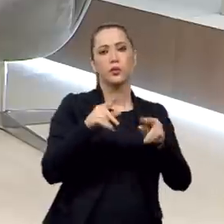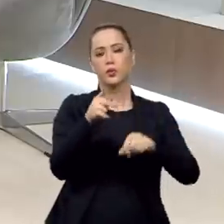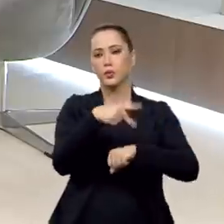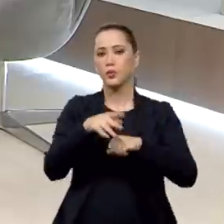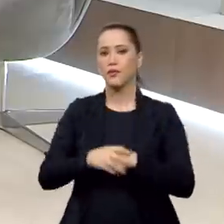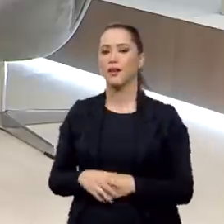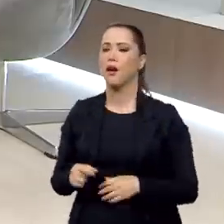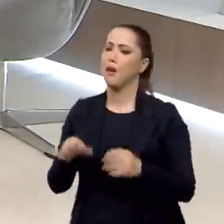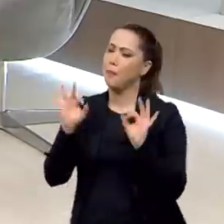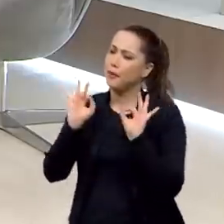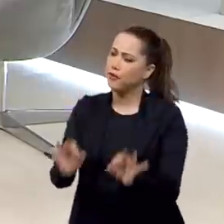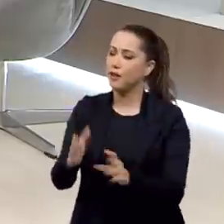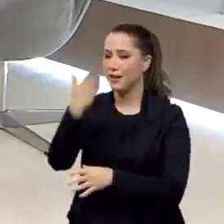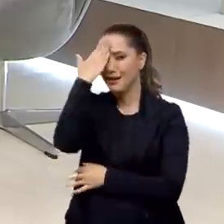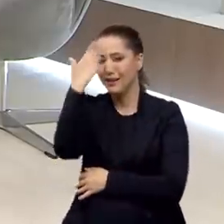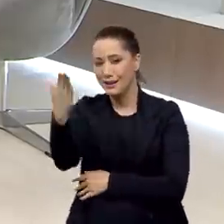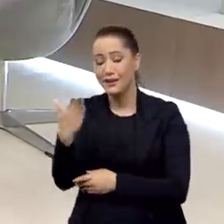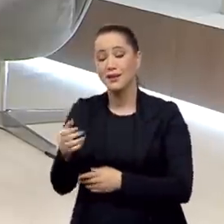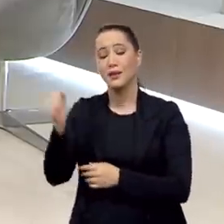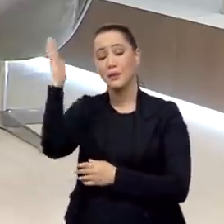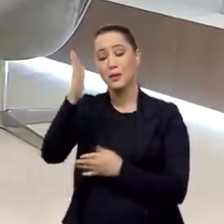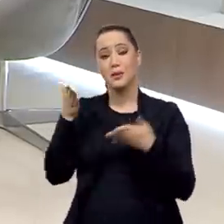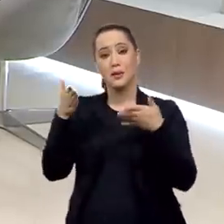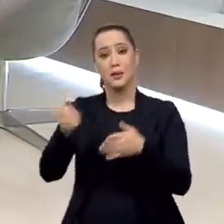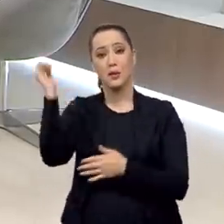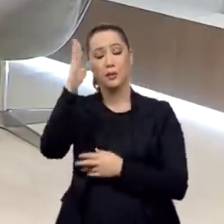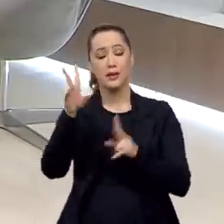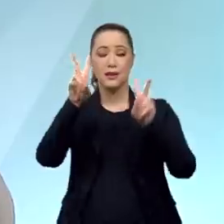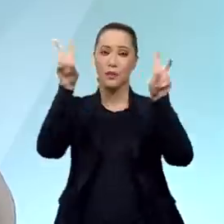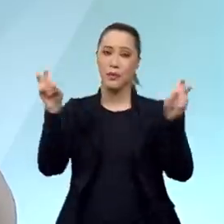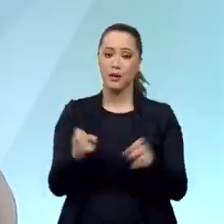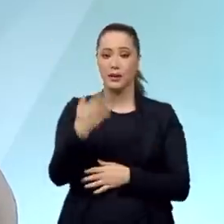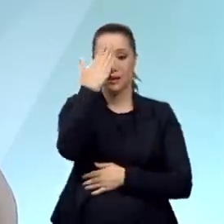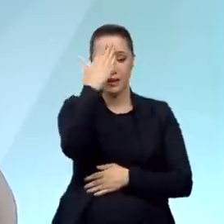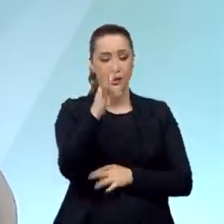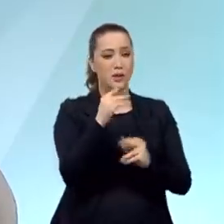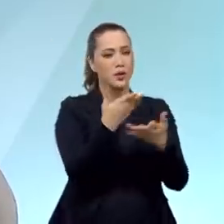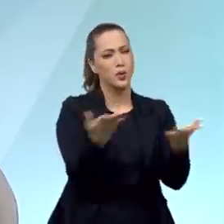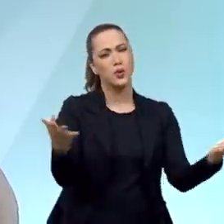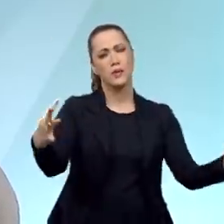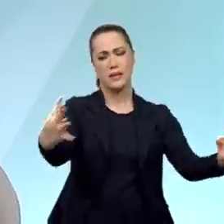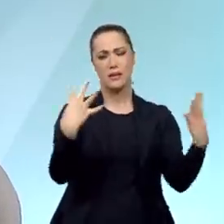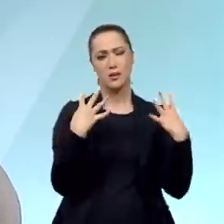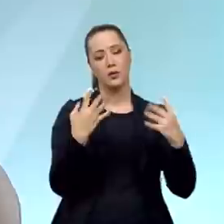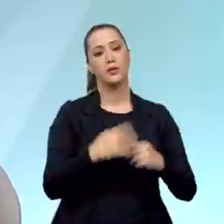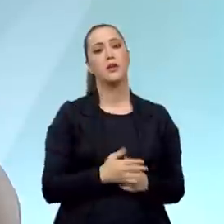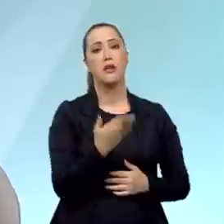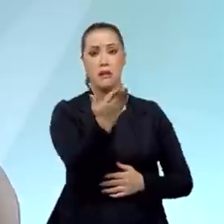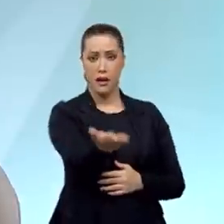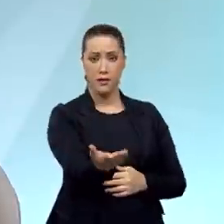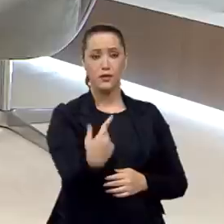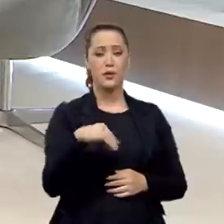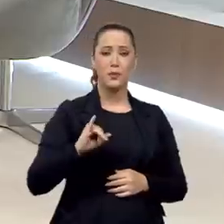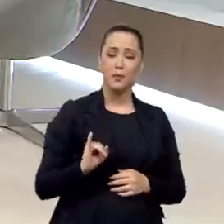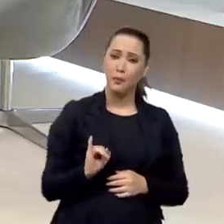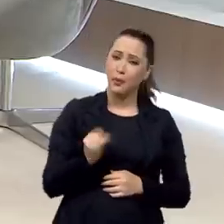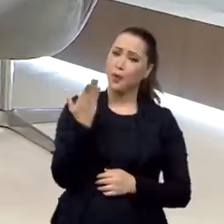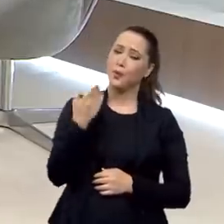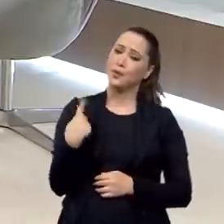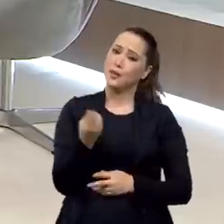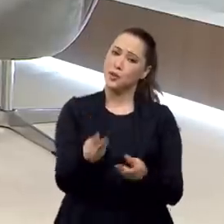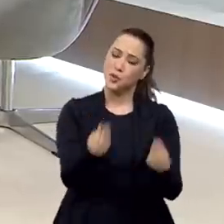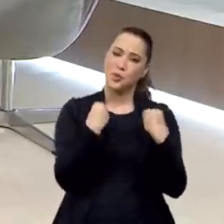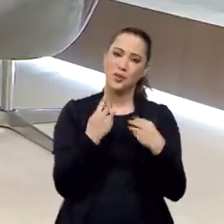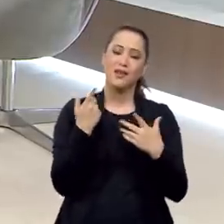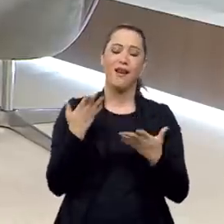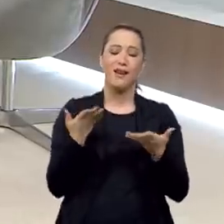Muito obrigado pela participação no Brasil em Pauta. Muito obrigado a todos os telespectadores e a você pela oportunidade que nos dá